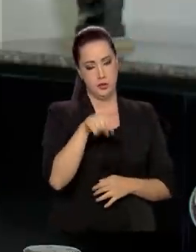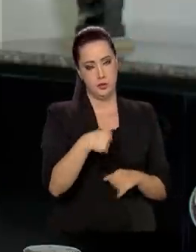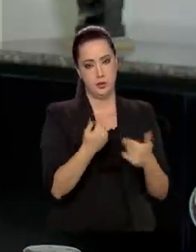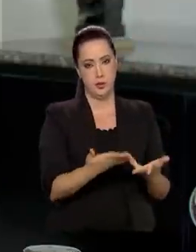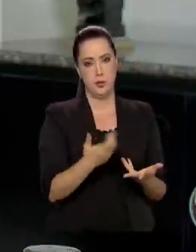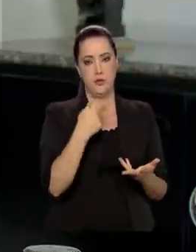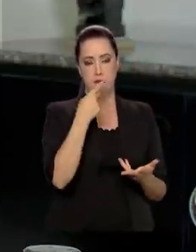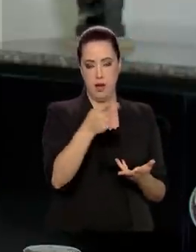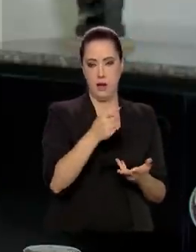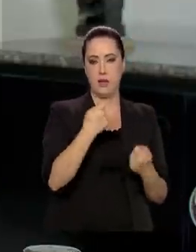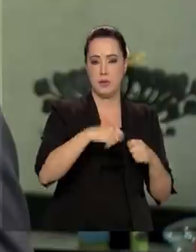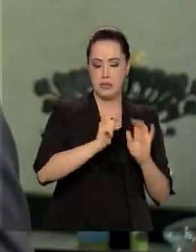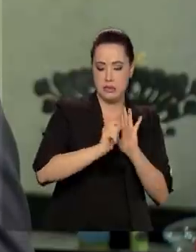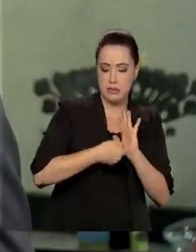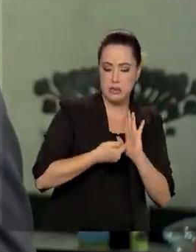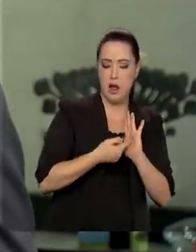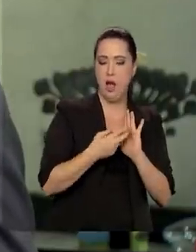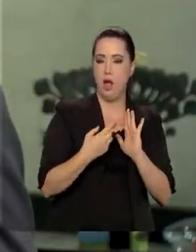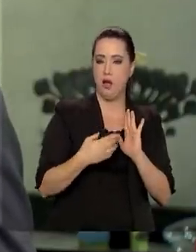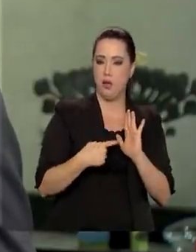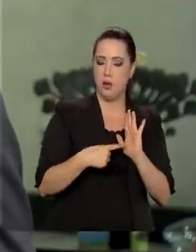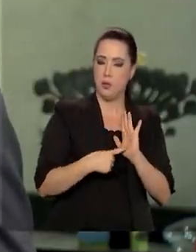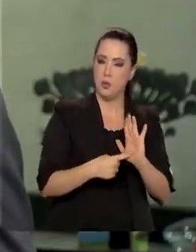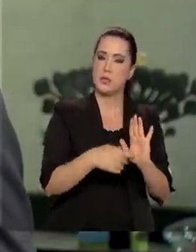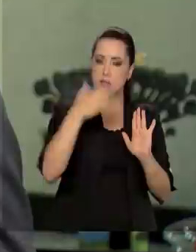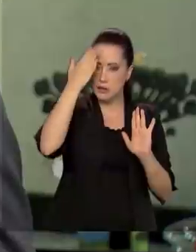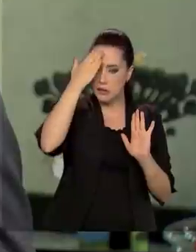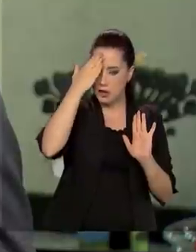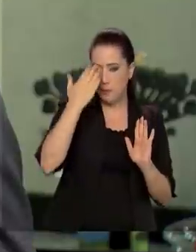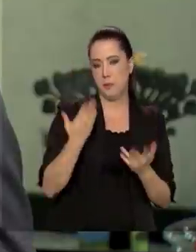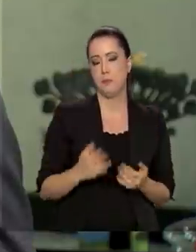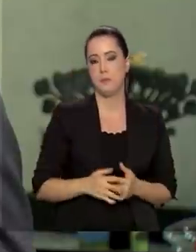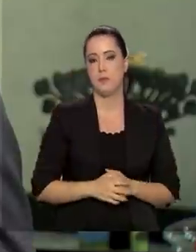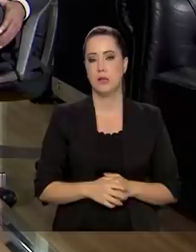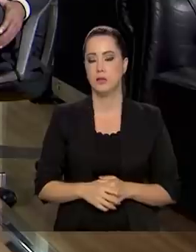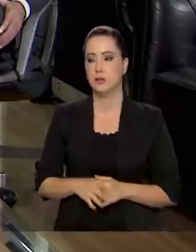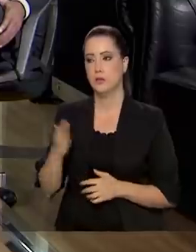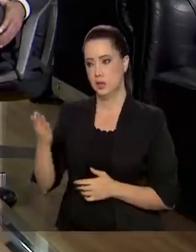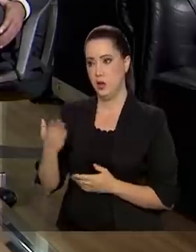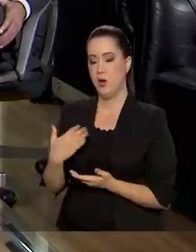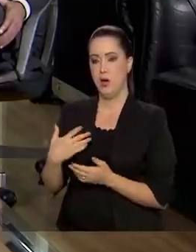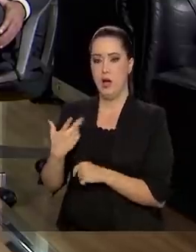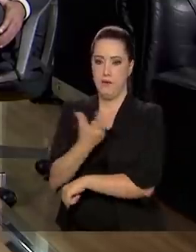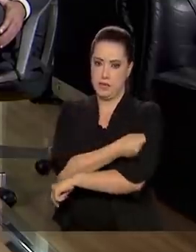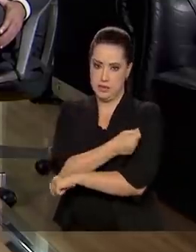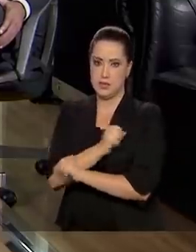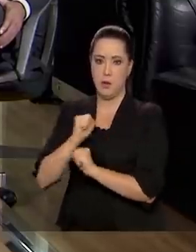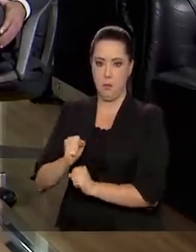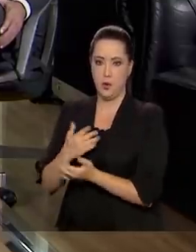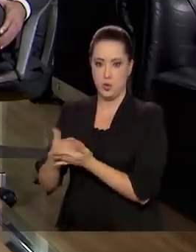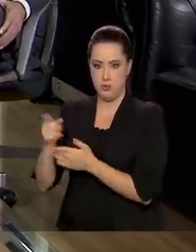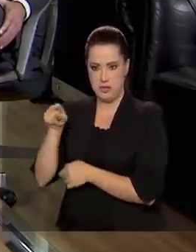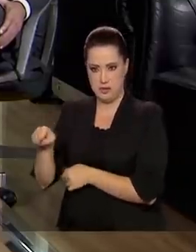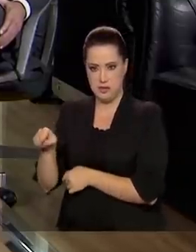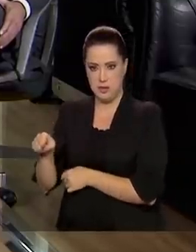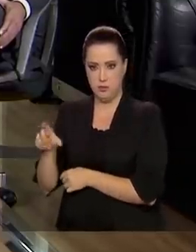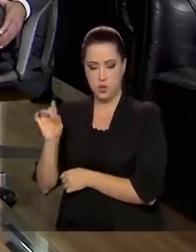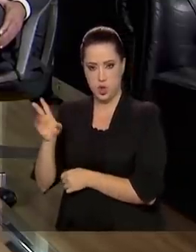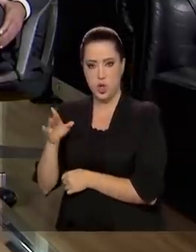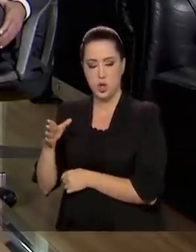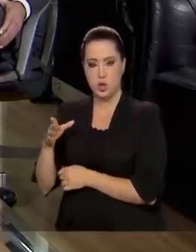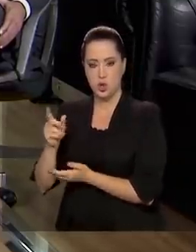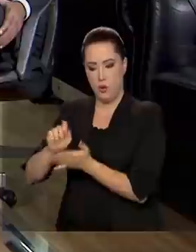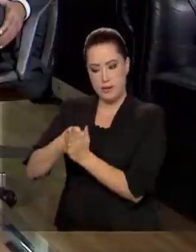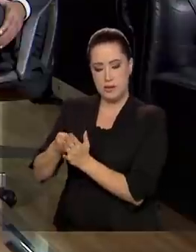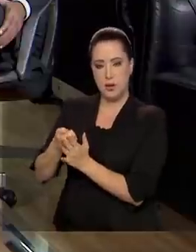coloca o termo de consentimento. A vacinação pode começar por esse caminho no Brasil? Pode. E o que